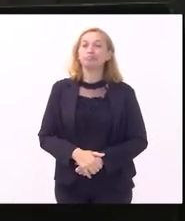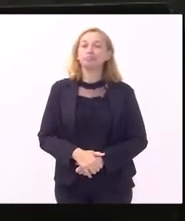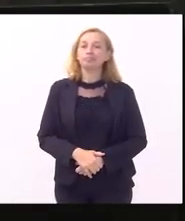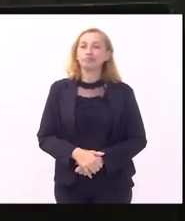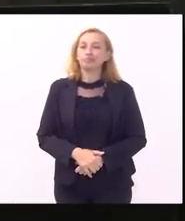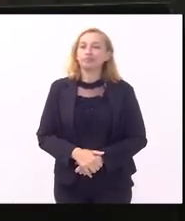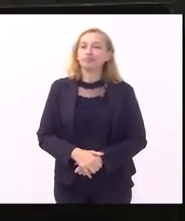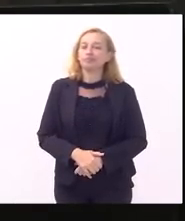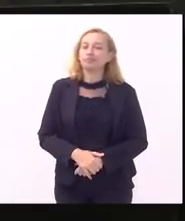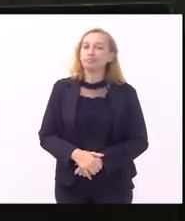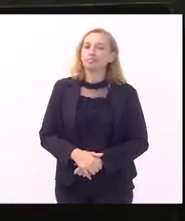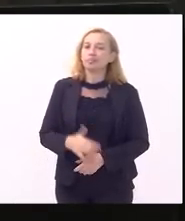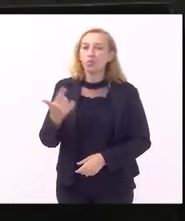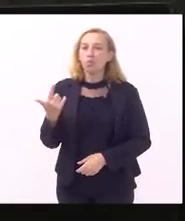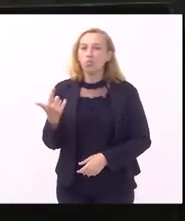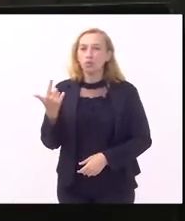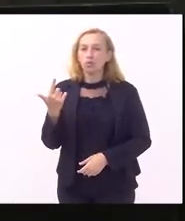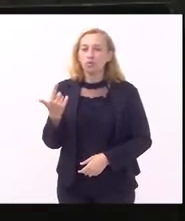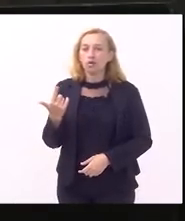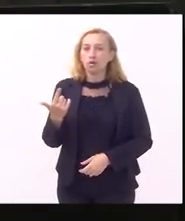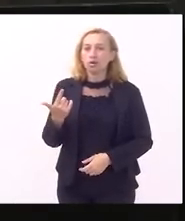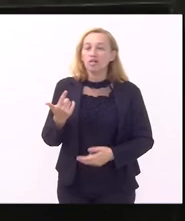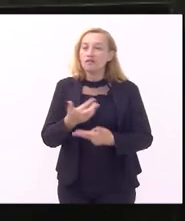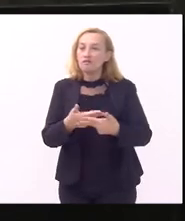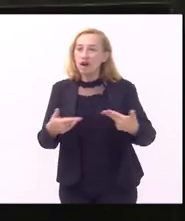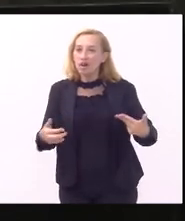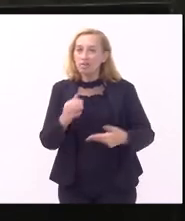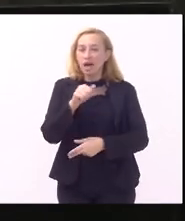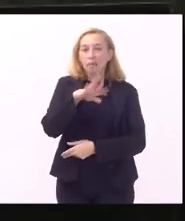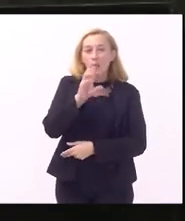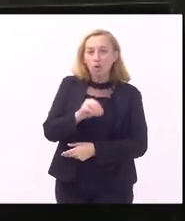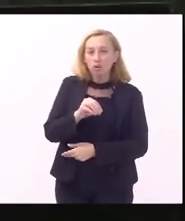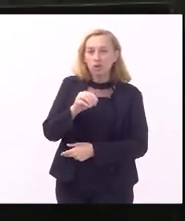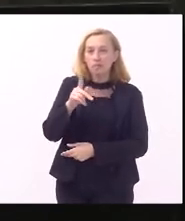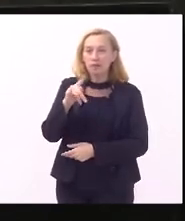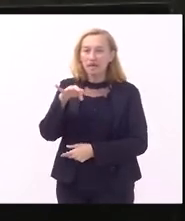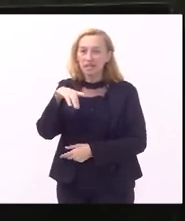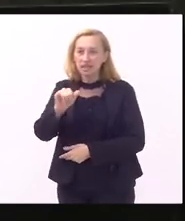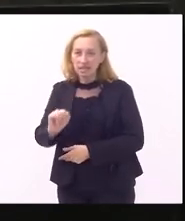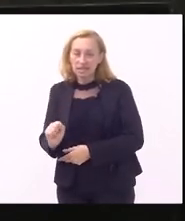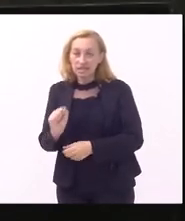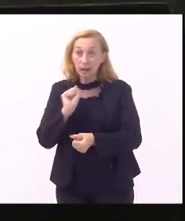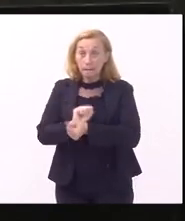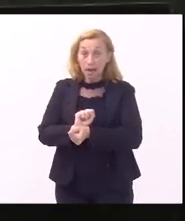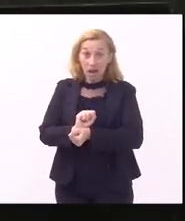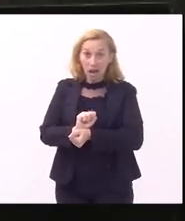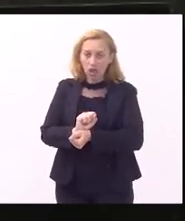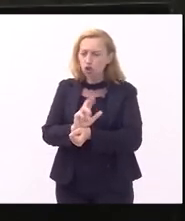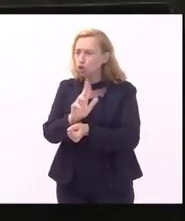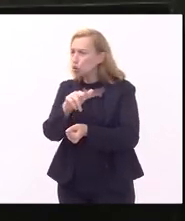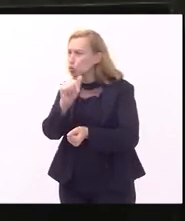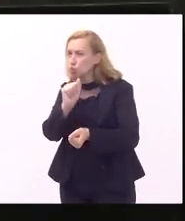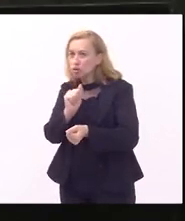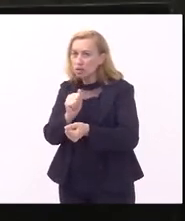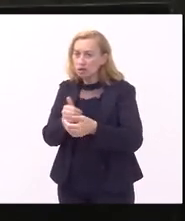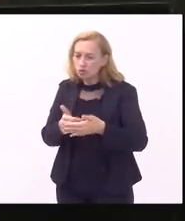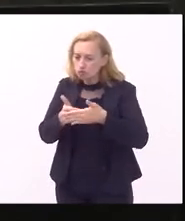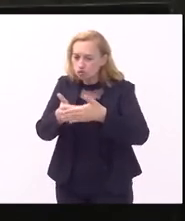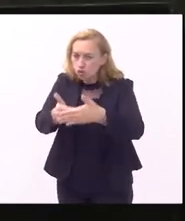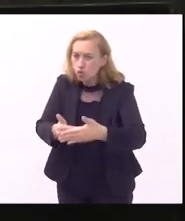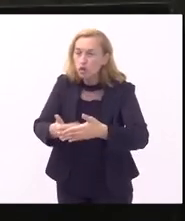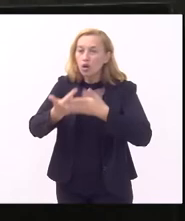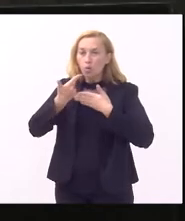diversos abonos de permanência abonos de permanência que estavam travados e que nunca andavam nós